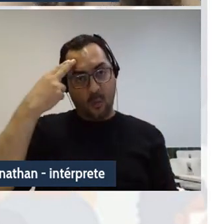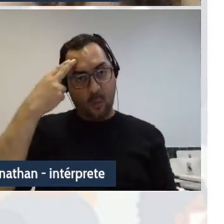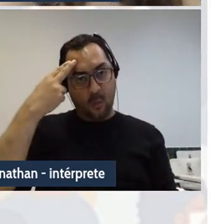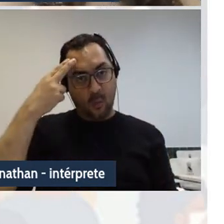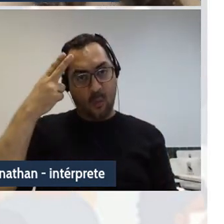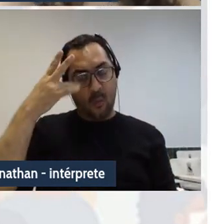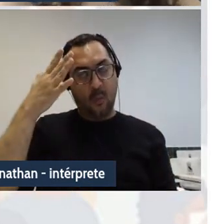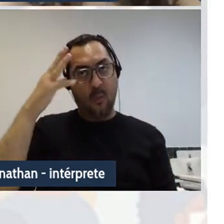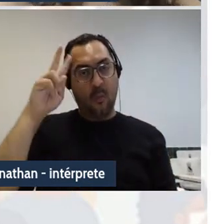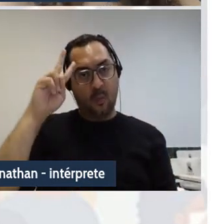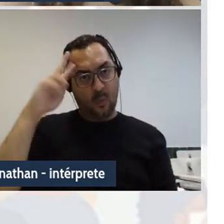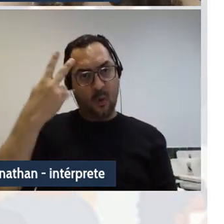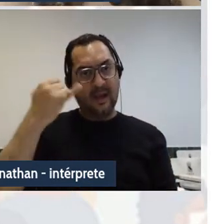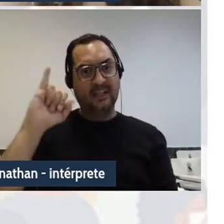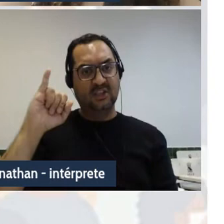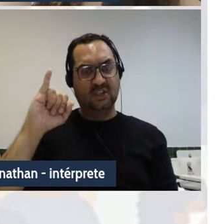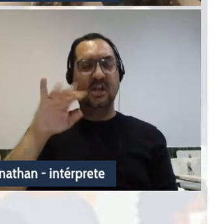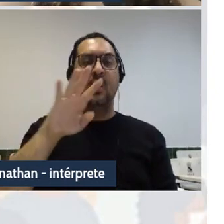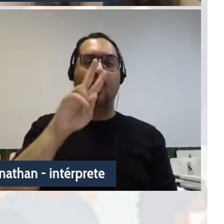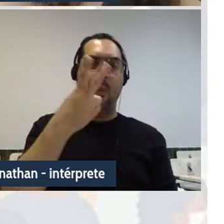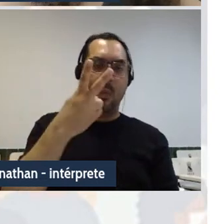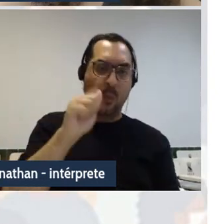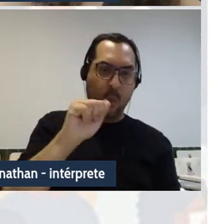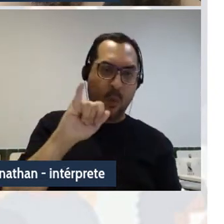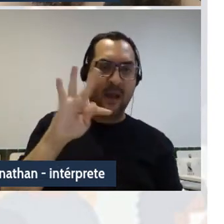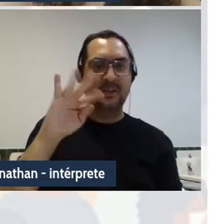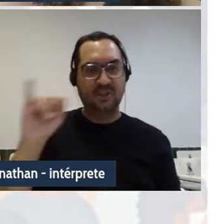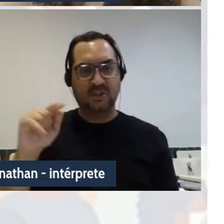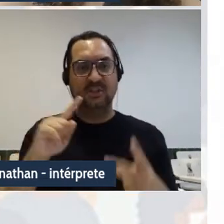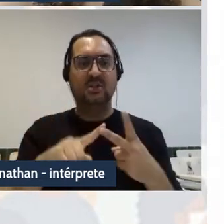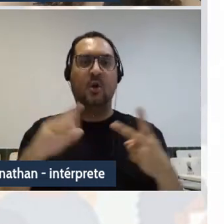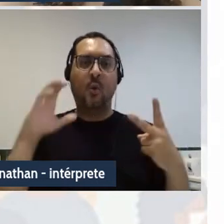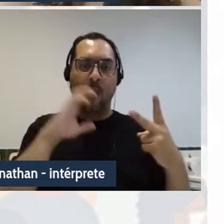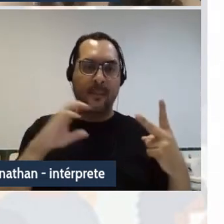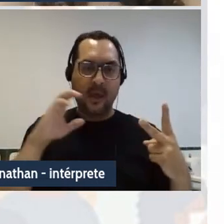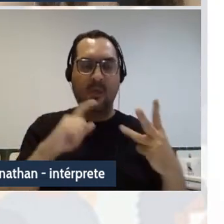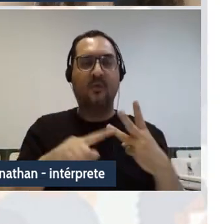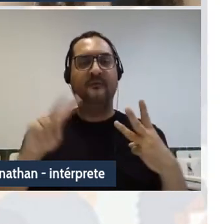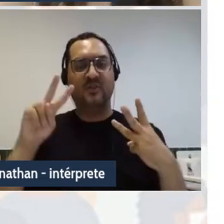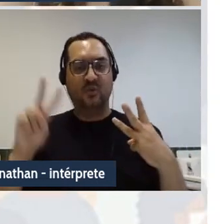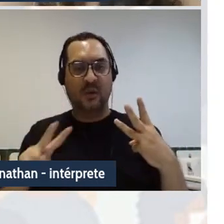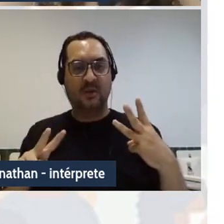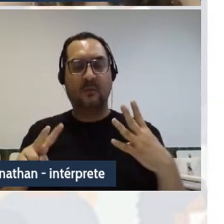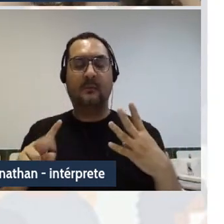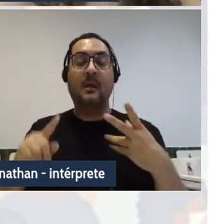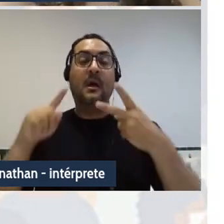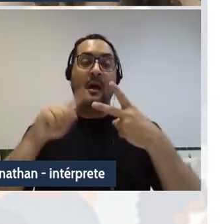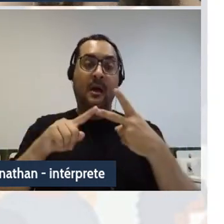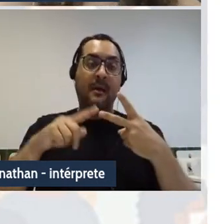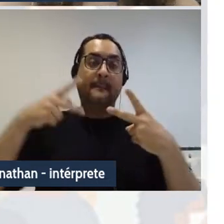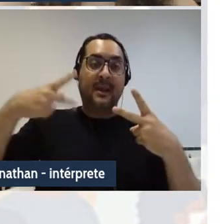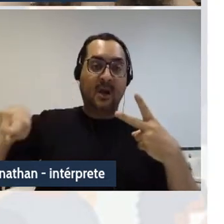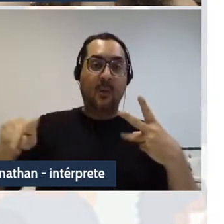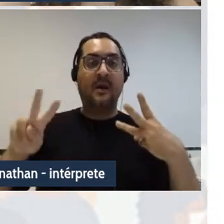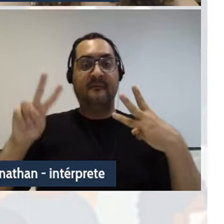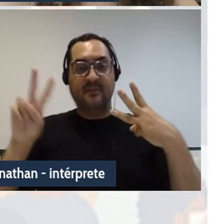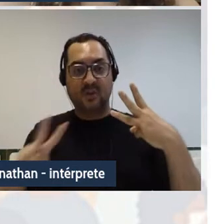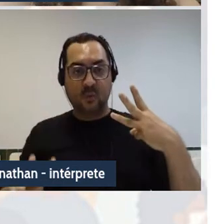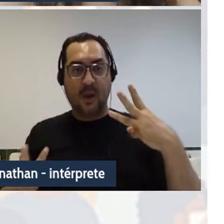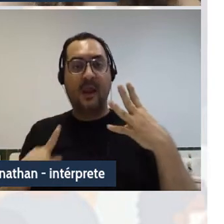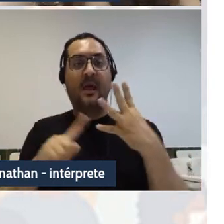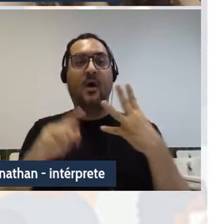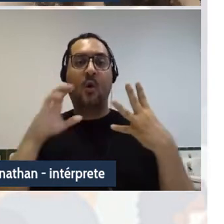por colombianos, paraguaios, peruanos e venezuelanos. A UNILA, assim como todas as instituições